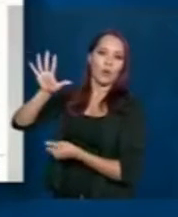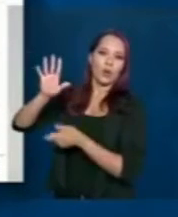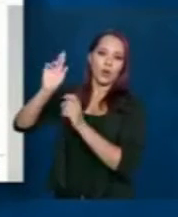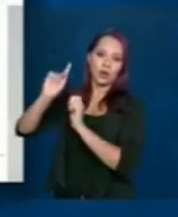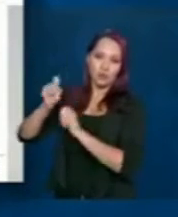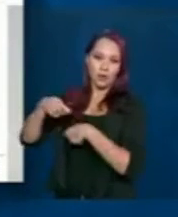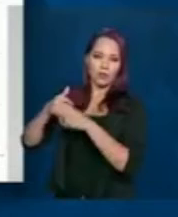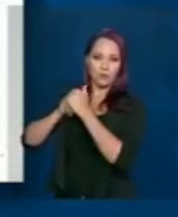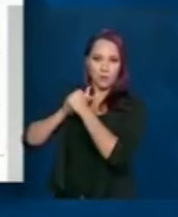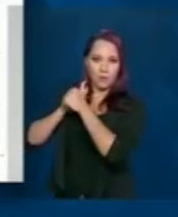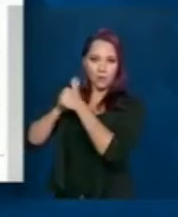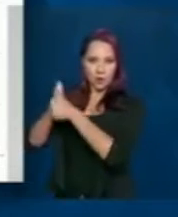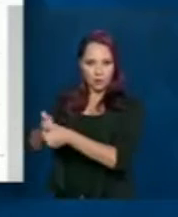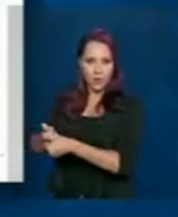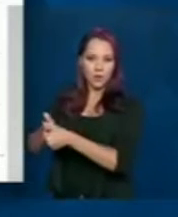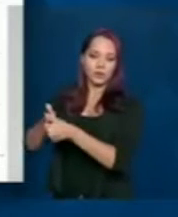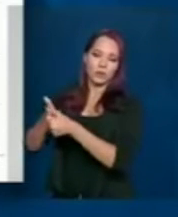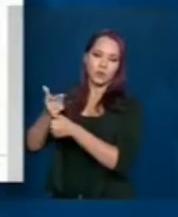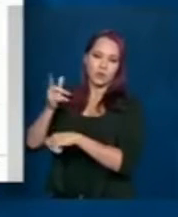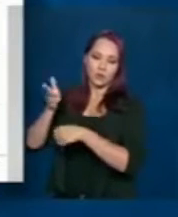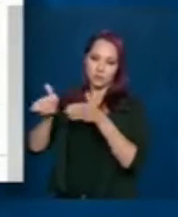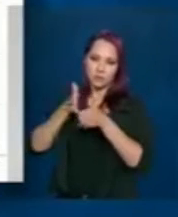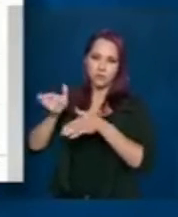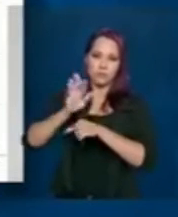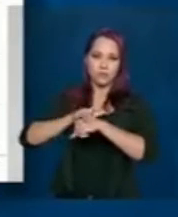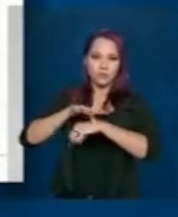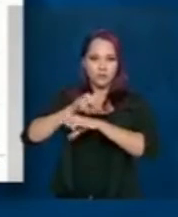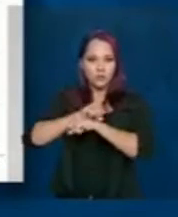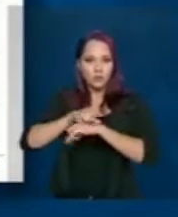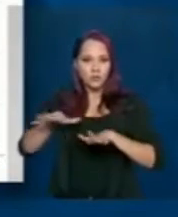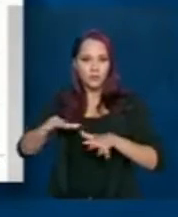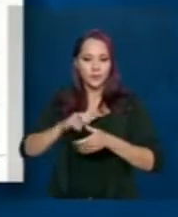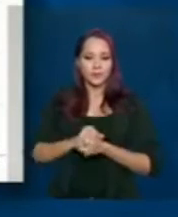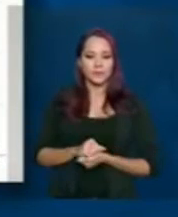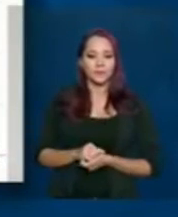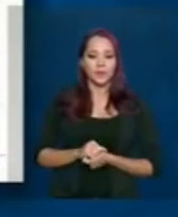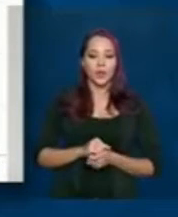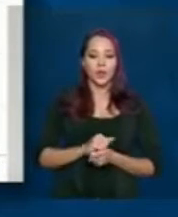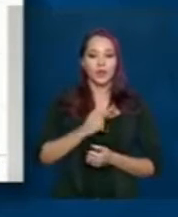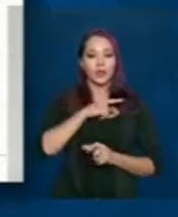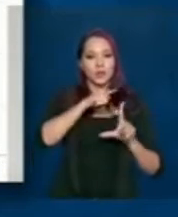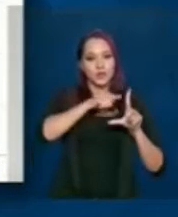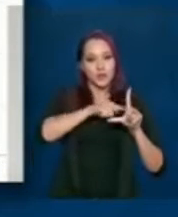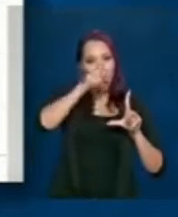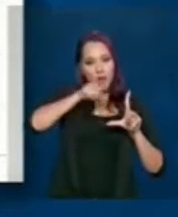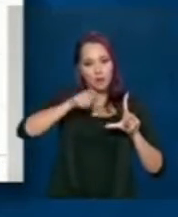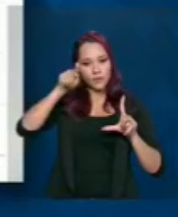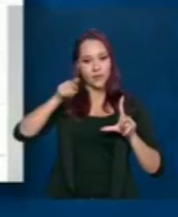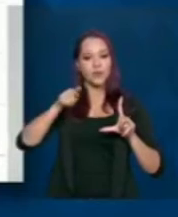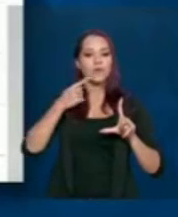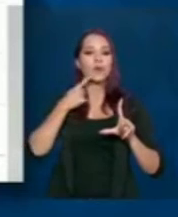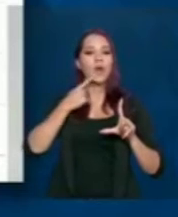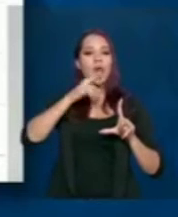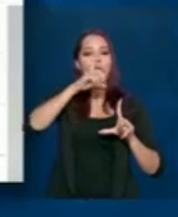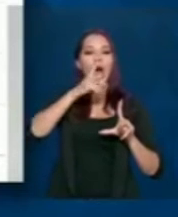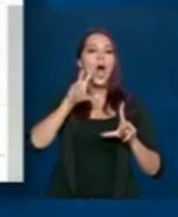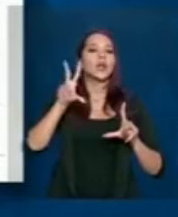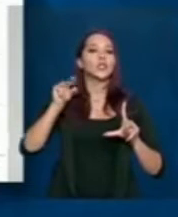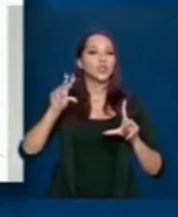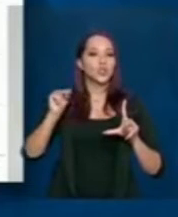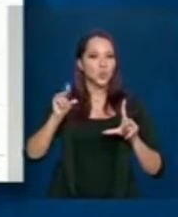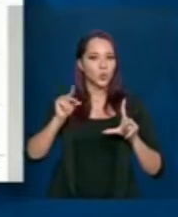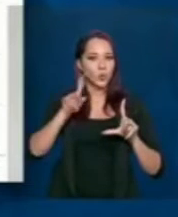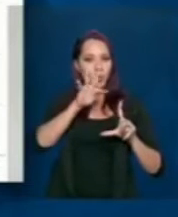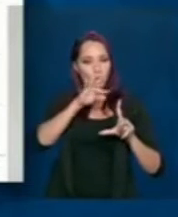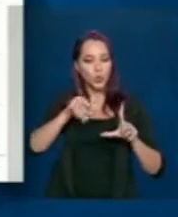para acompanhamento durante a pandemia. Então, nesse gráfico aqui, a gente pode perceber em azul todos os dados que foram